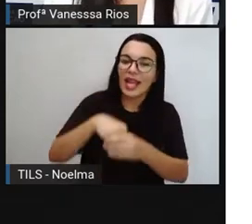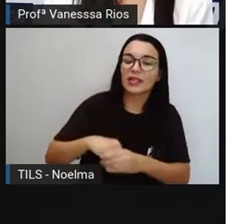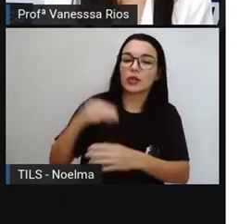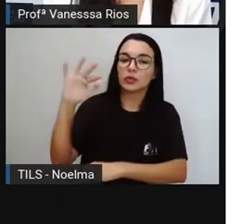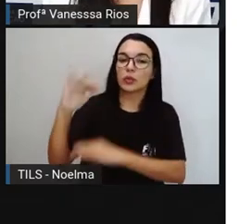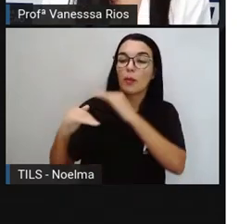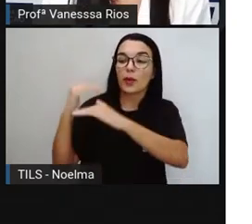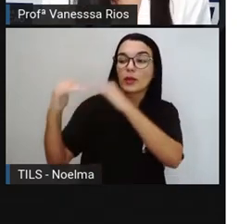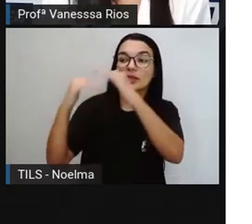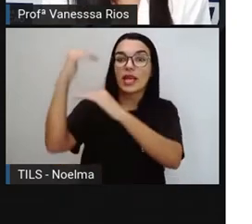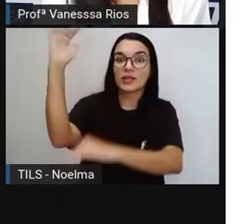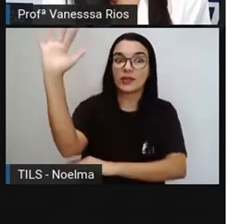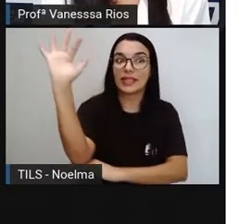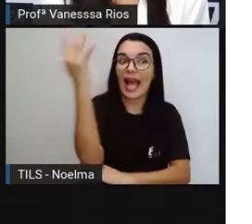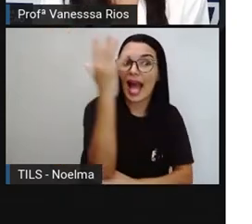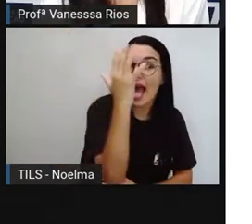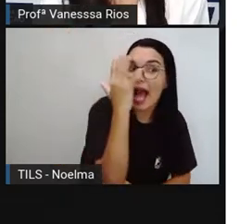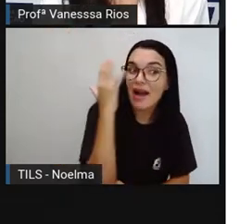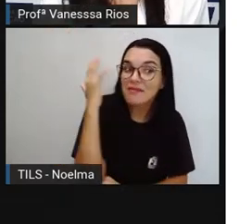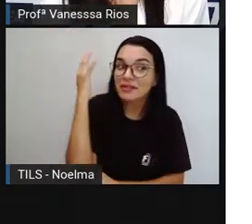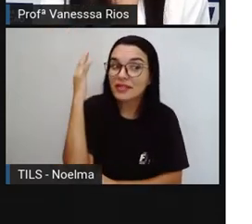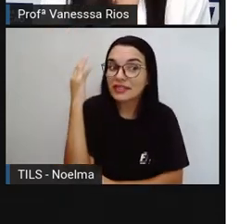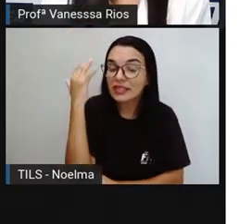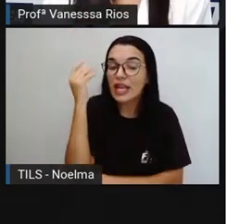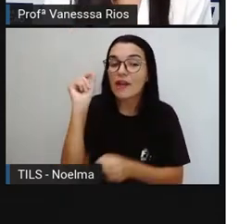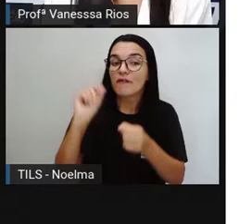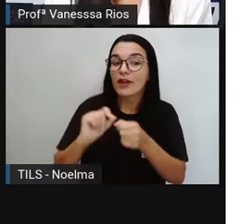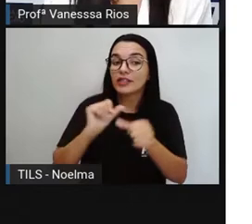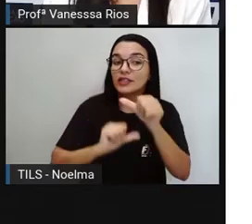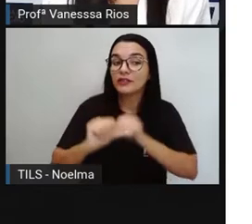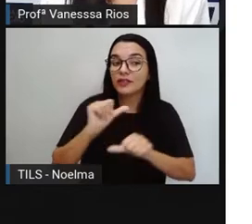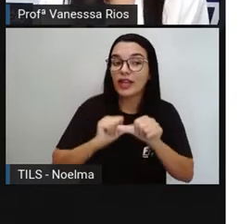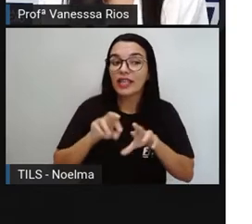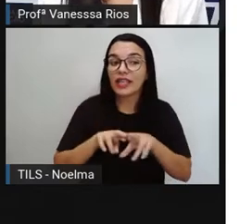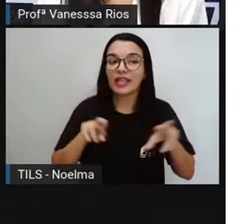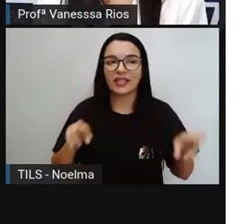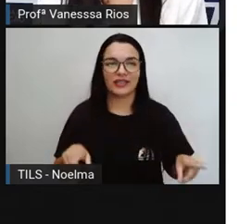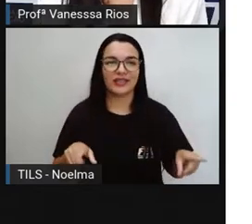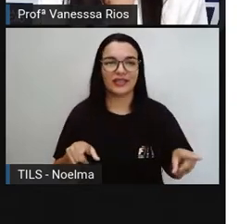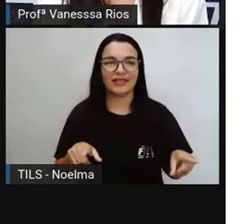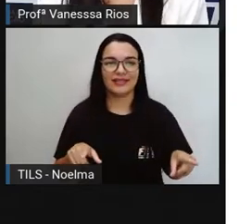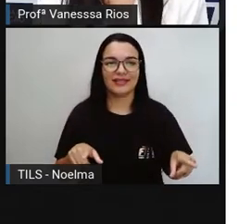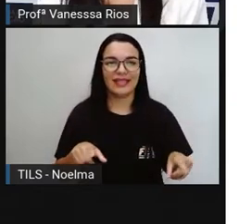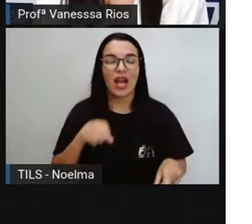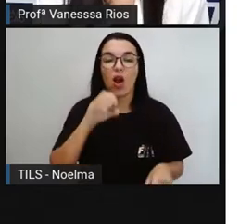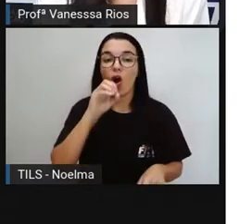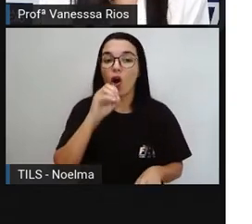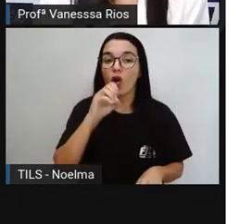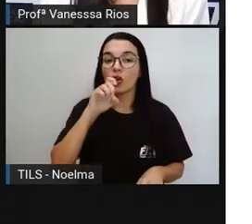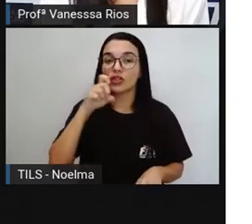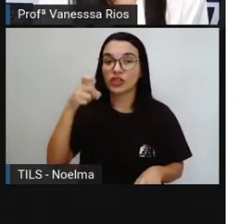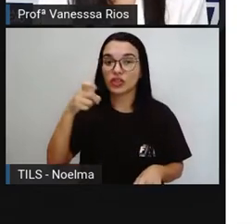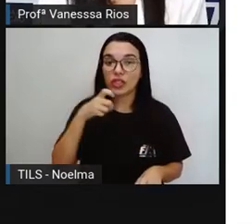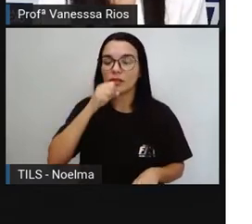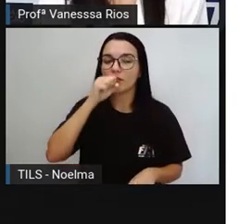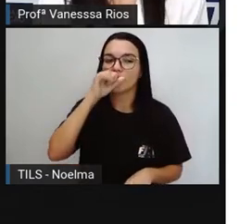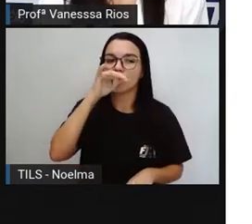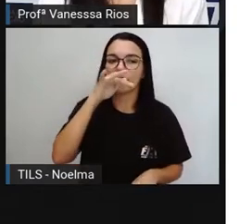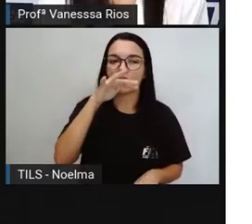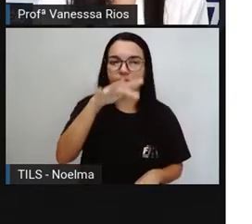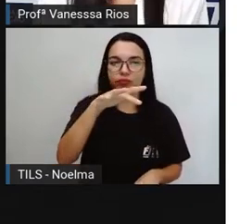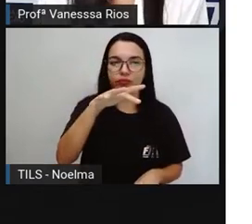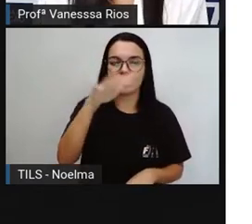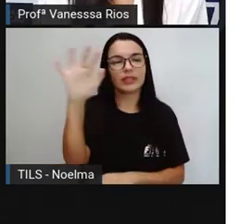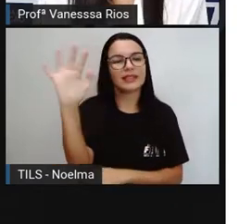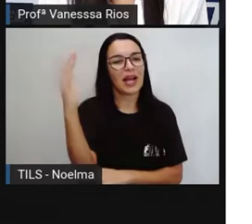respiração, de produção de alimento da planta, ela acaba contribuindo para que o ar fique cheio,